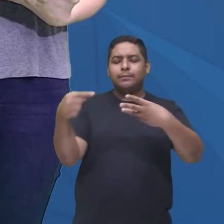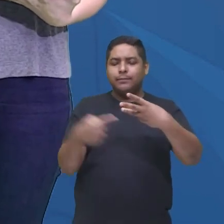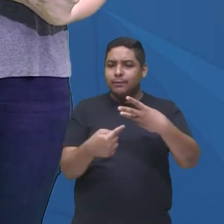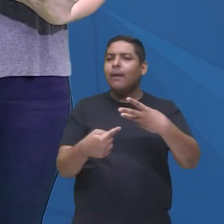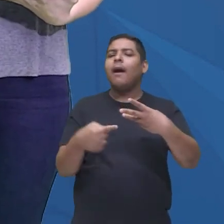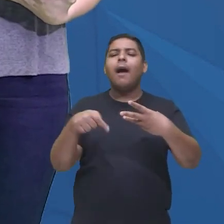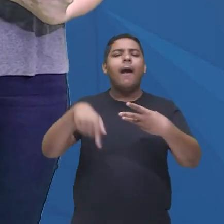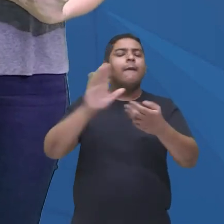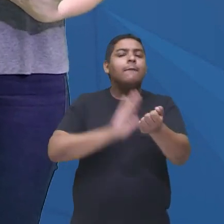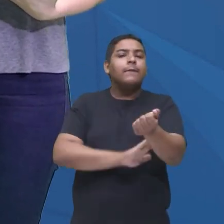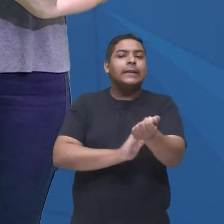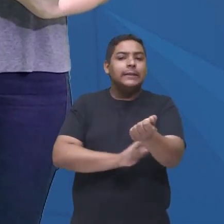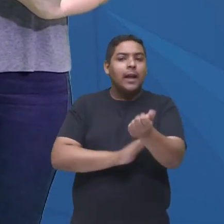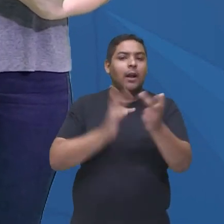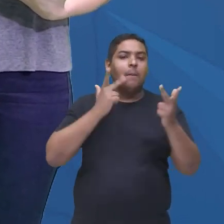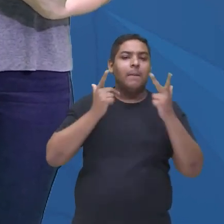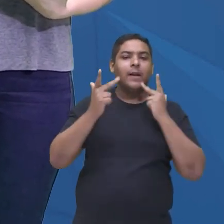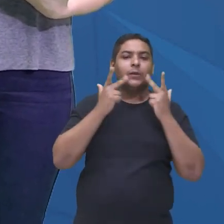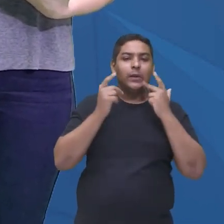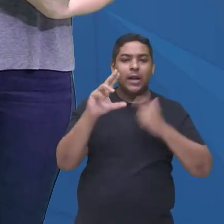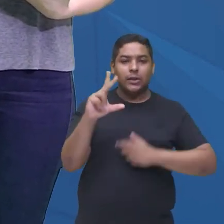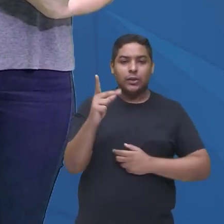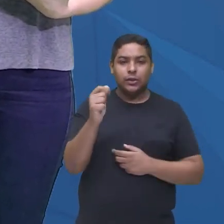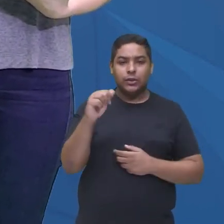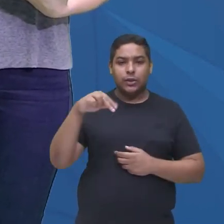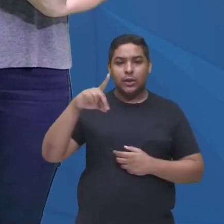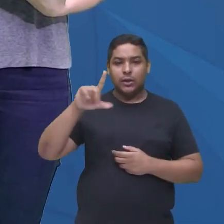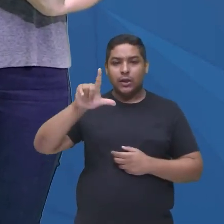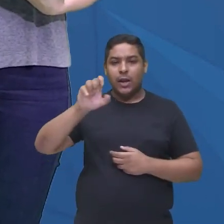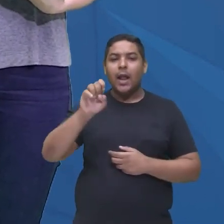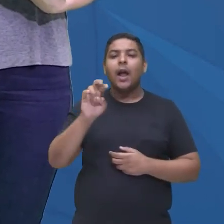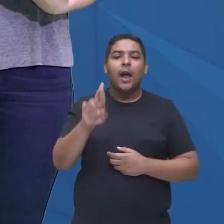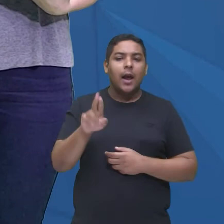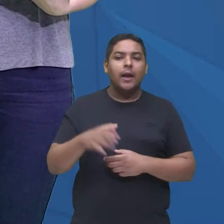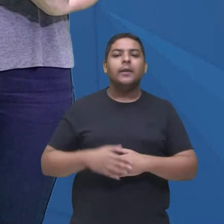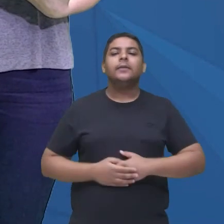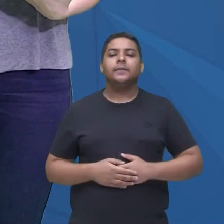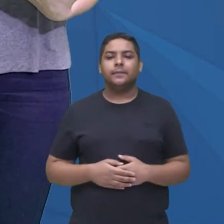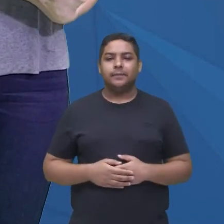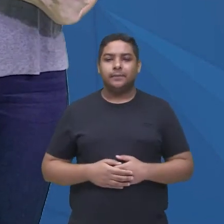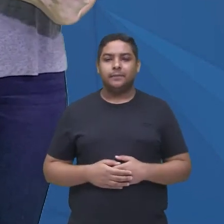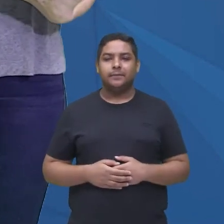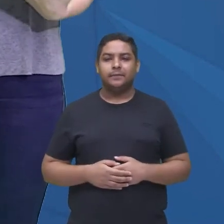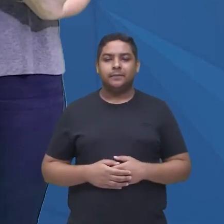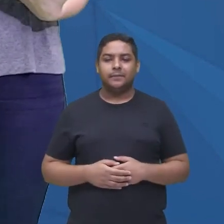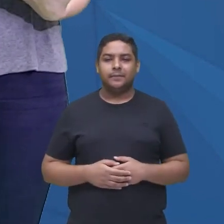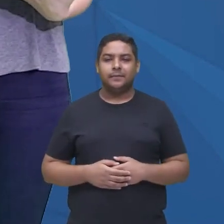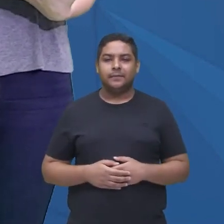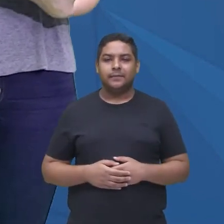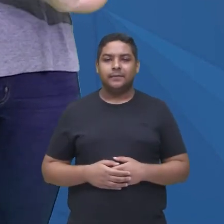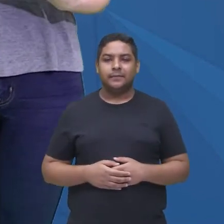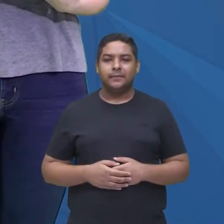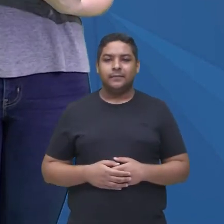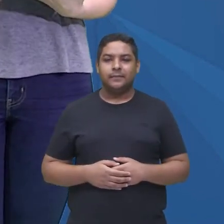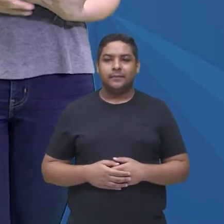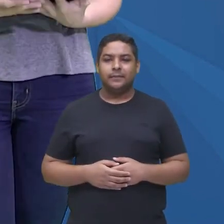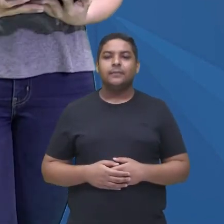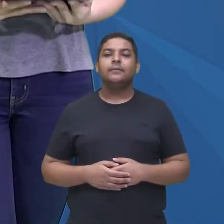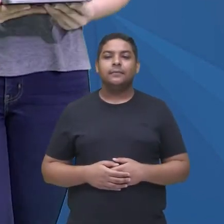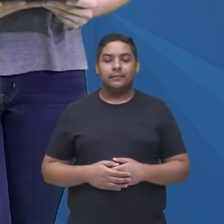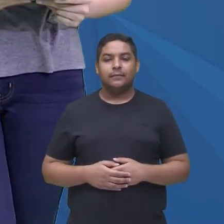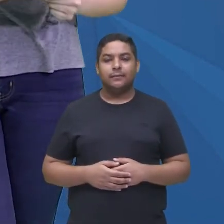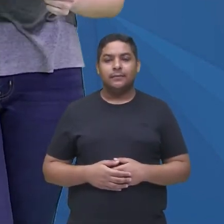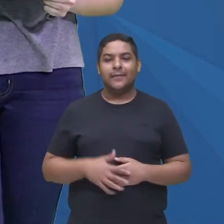Bing é viciado, cigarro, álcool ou poker, né, a gente acabou de falar, Friends também,